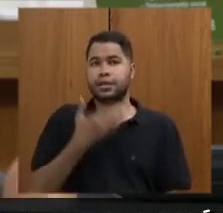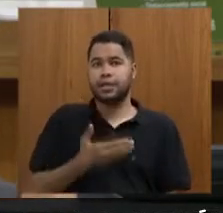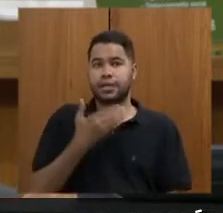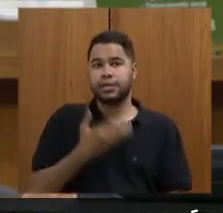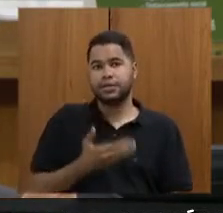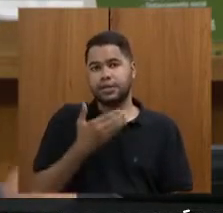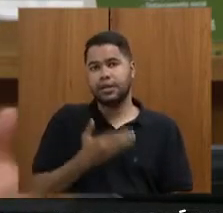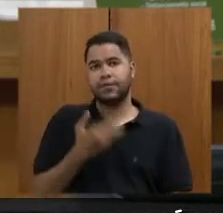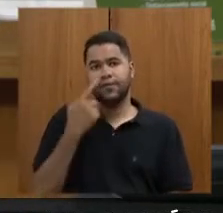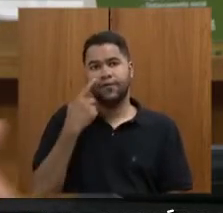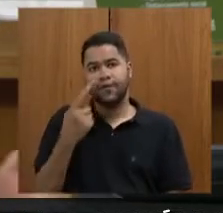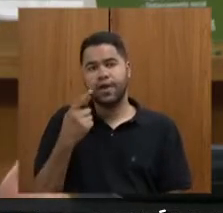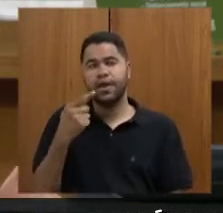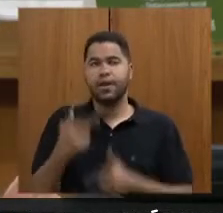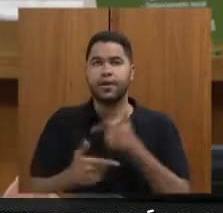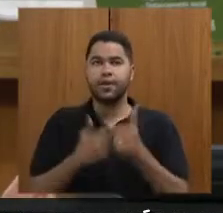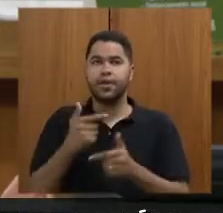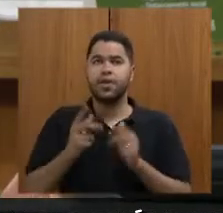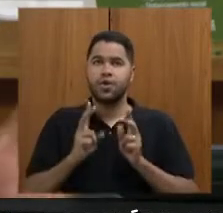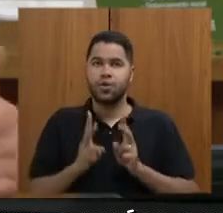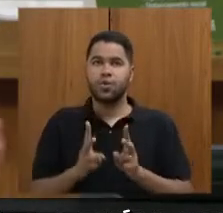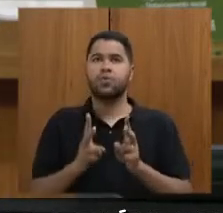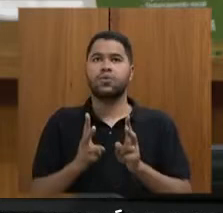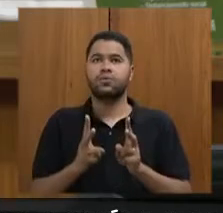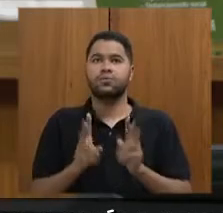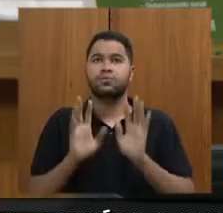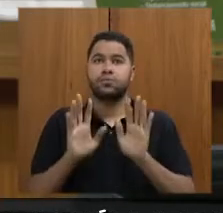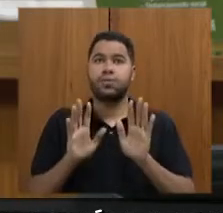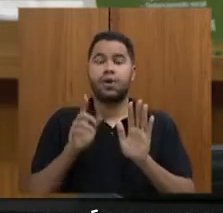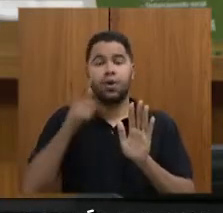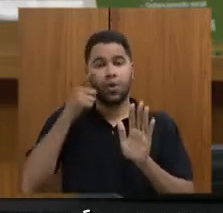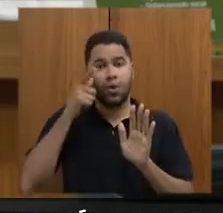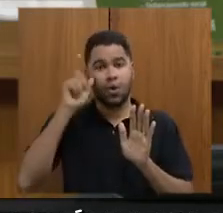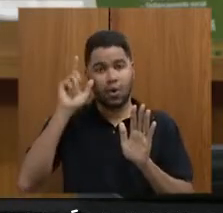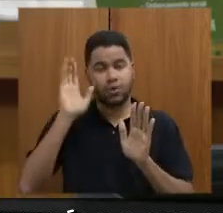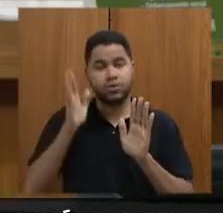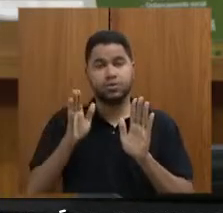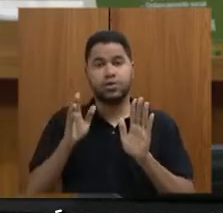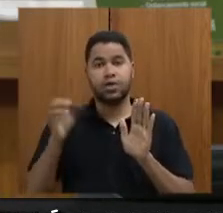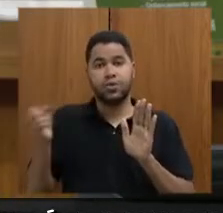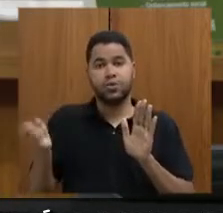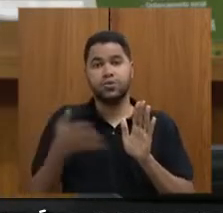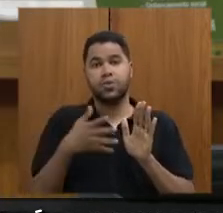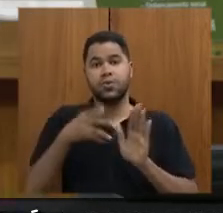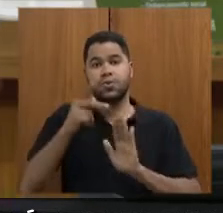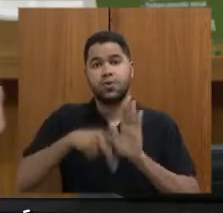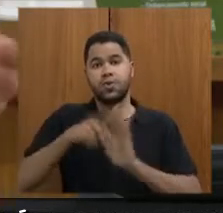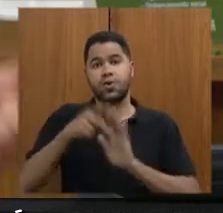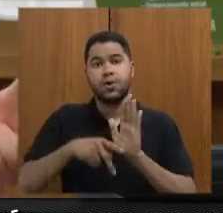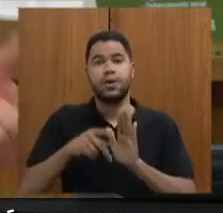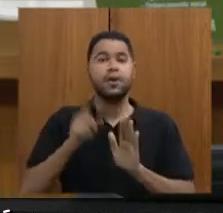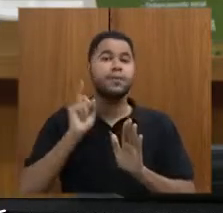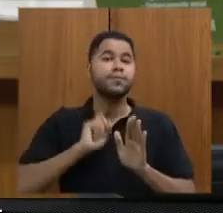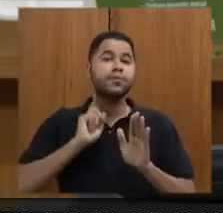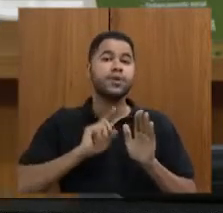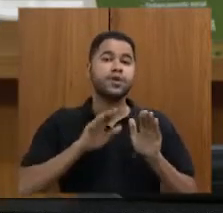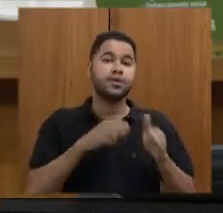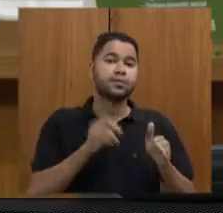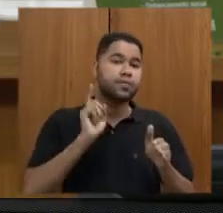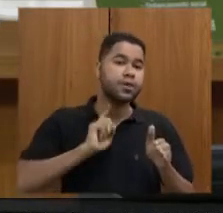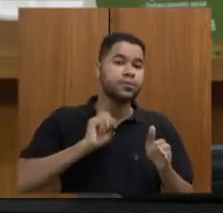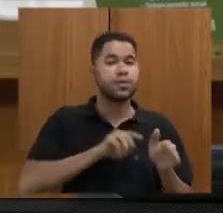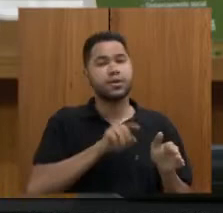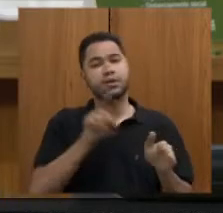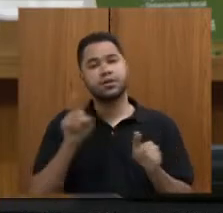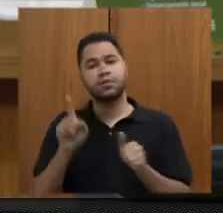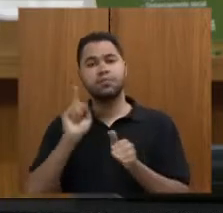medir o emprego, então, nós vamos continuar com esse nome. Mas, ontem, nós já lançamos um novo projeto que é o Minas para Minas, Minas para o Mundo. Eu até brinquei